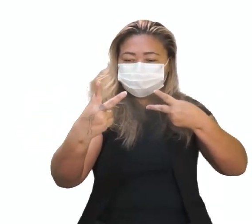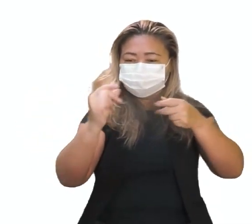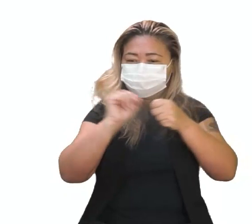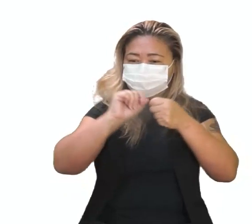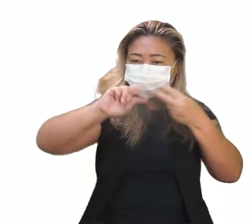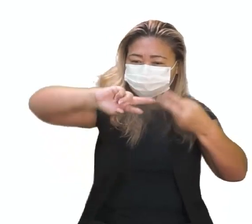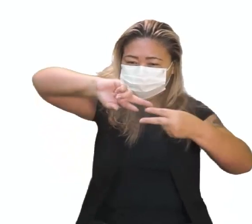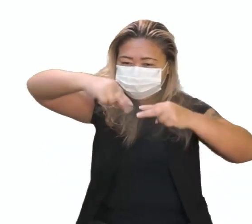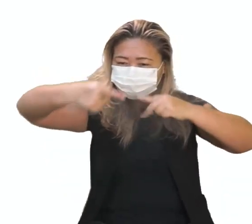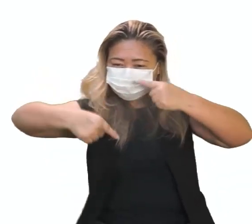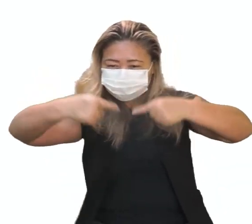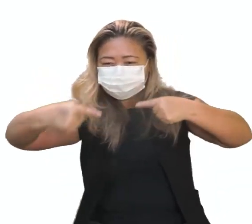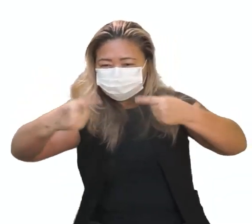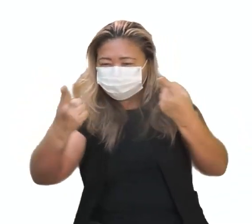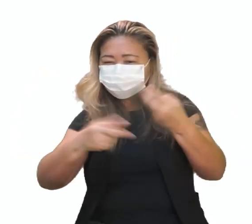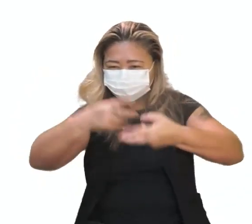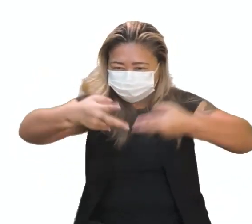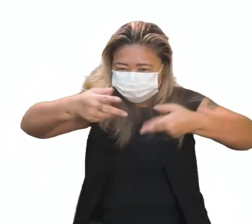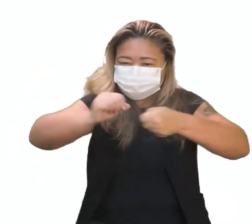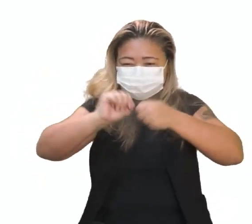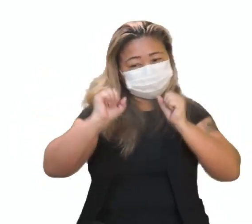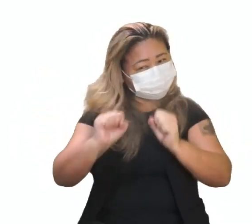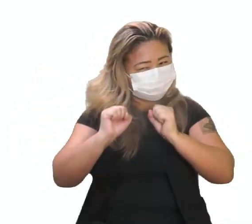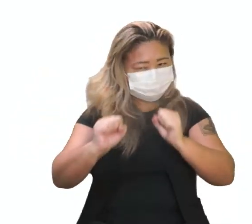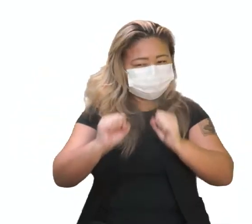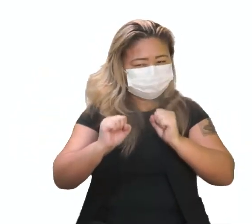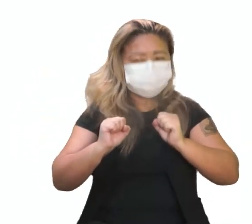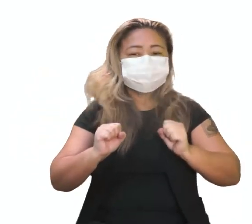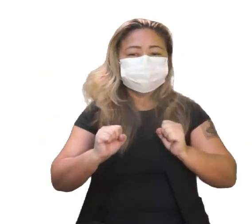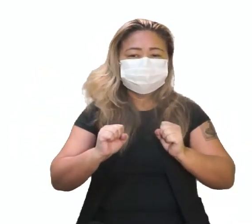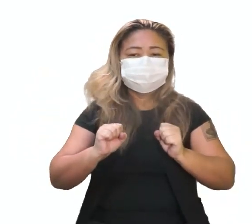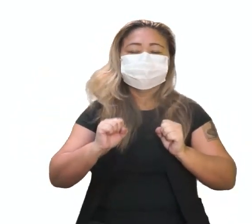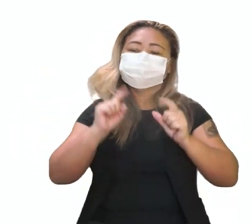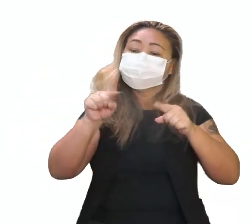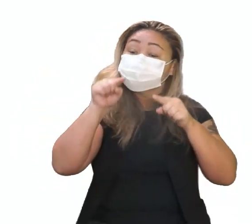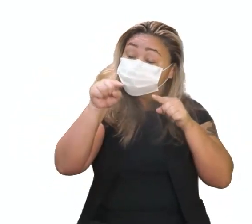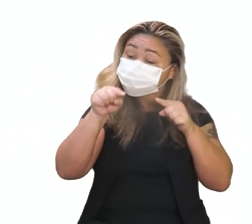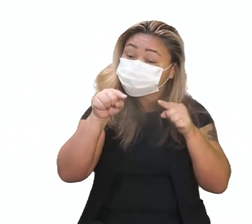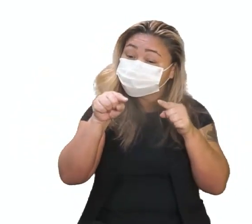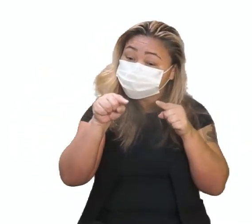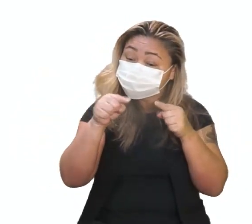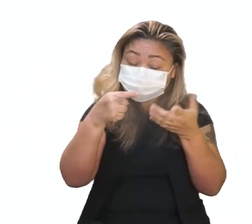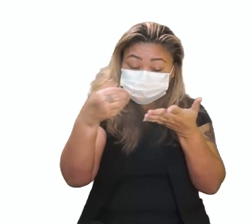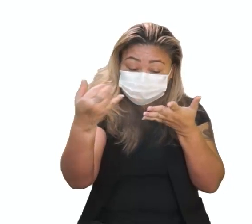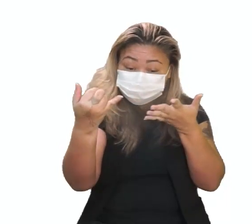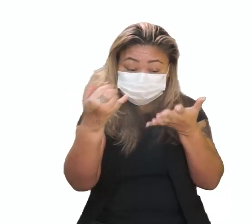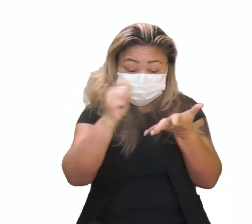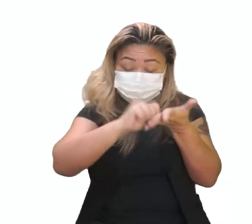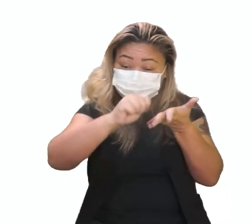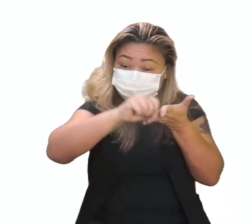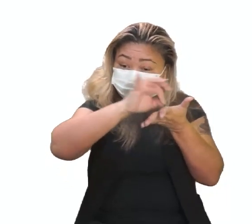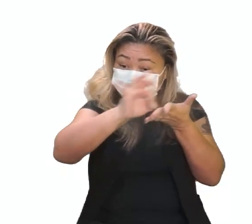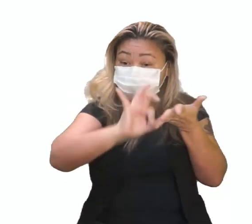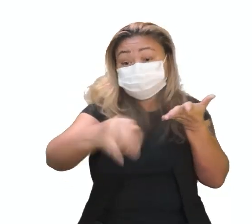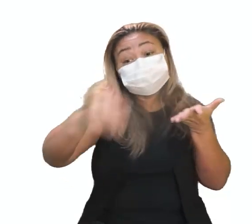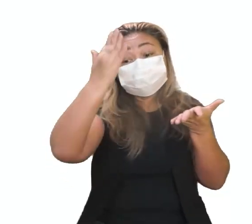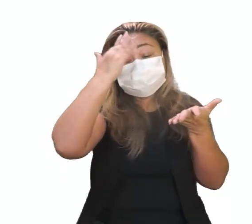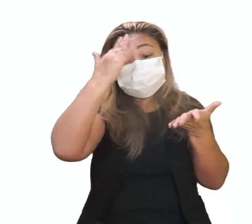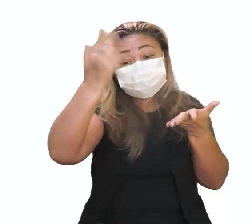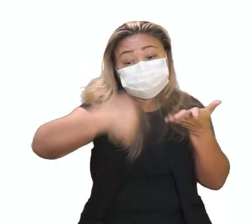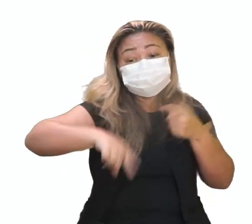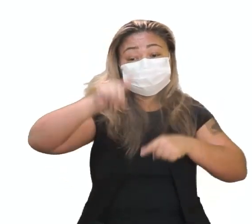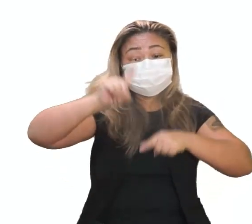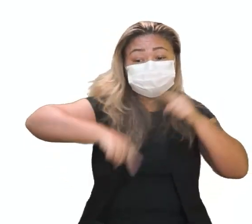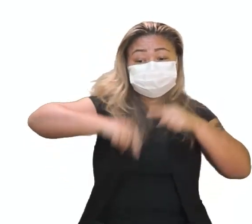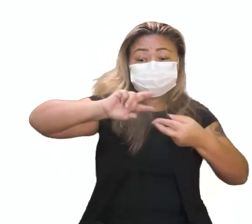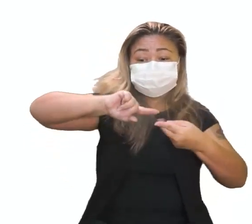aqueles macarrão assim? Bom, tranquilo. Pode. Desde que você me passe a informação de que você sabe que